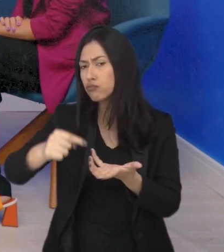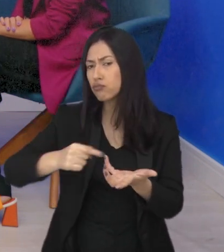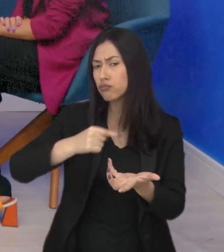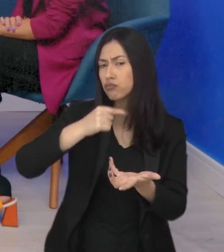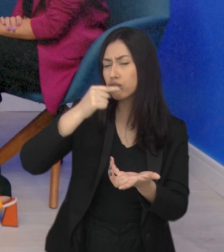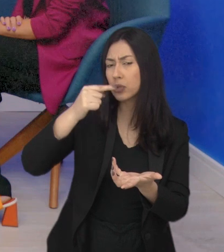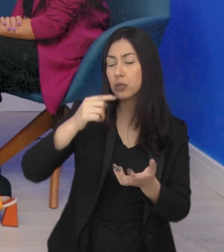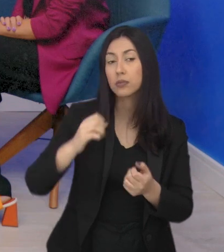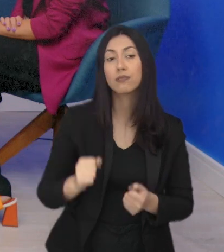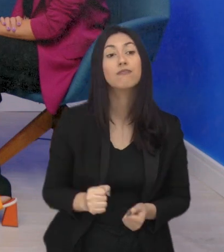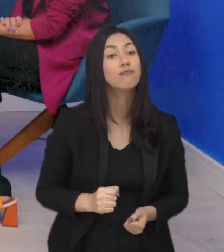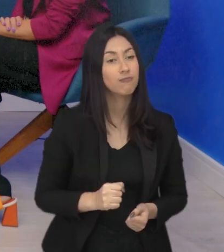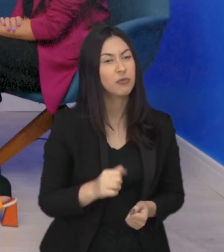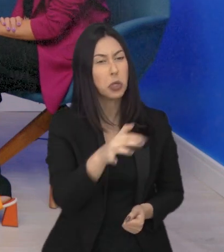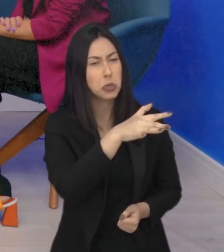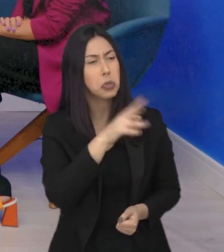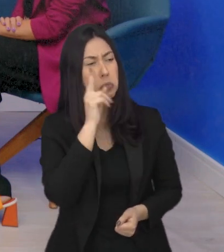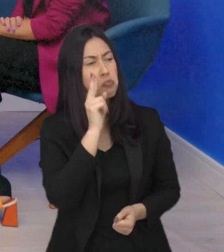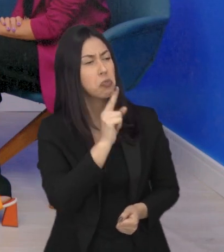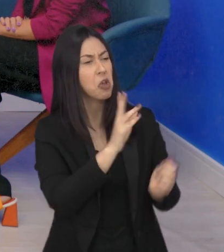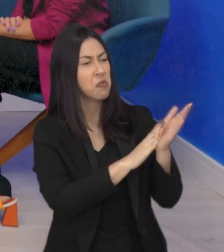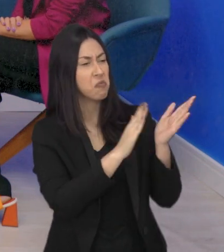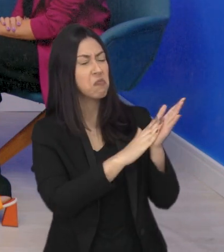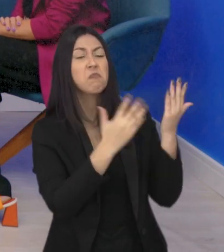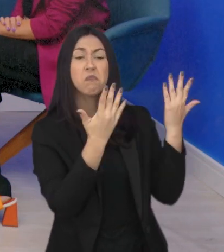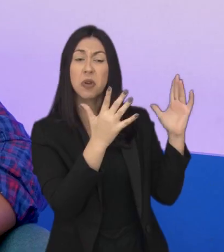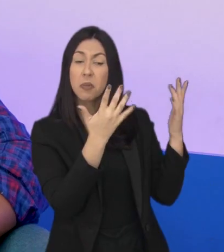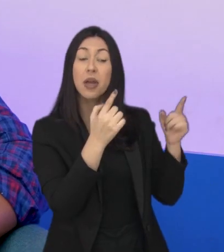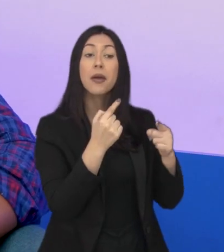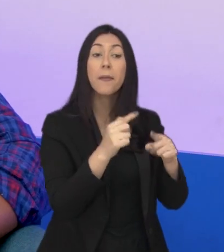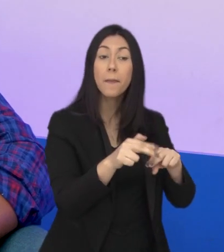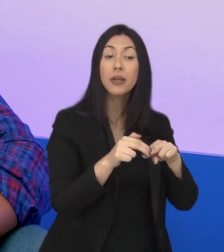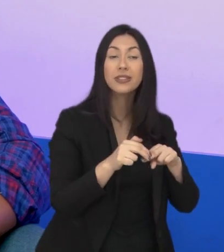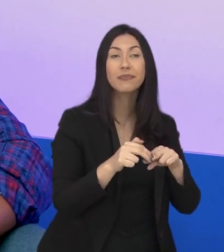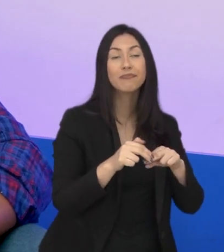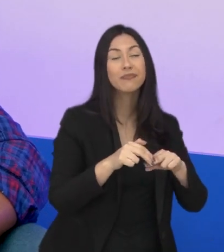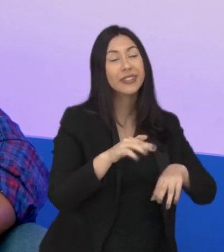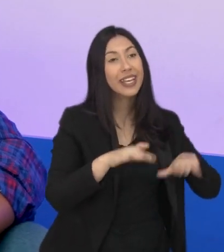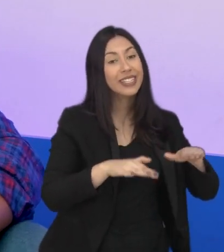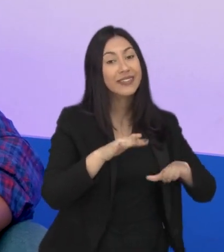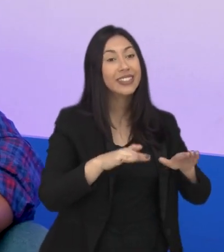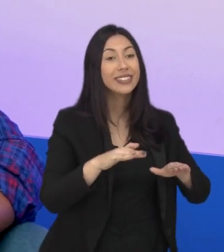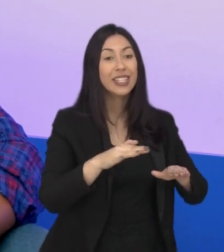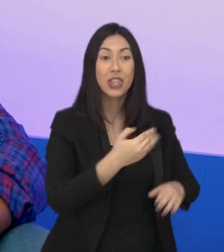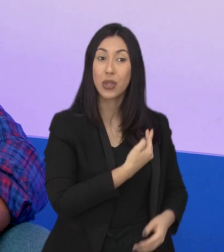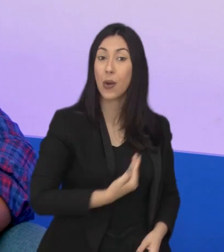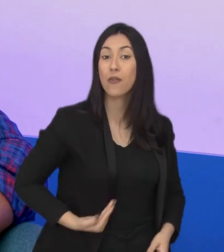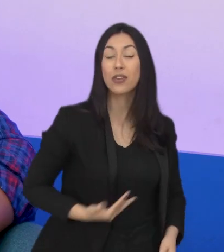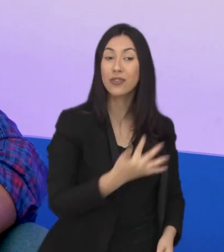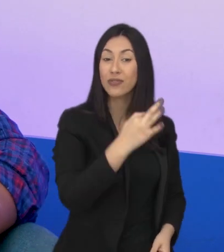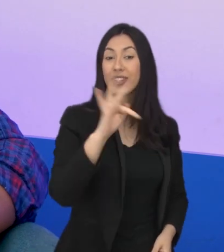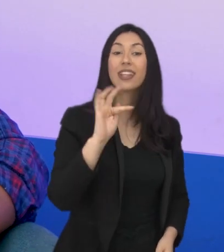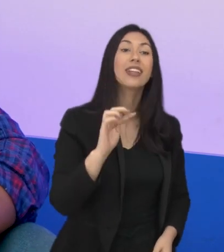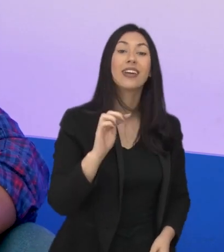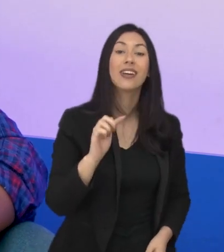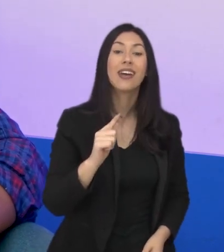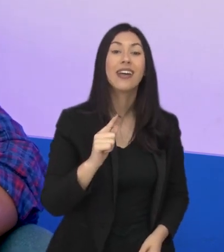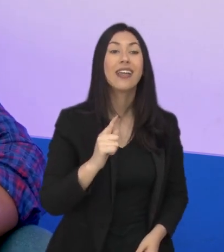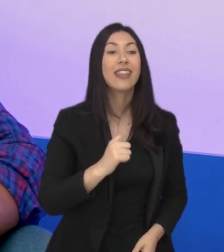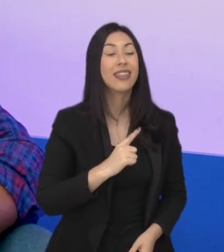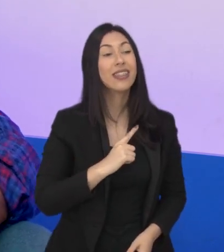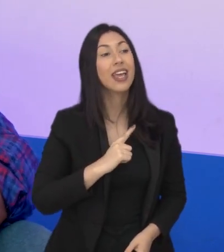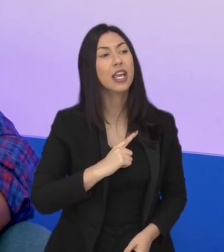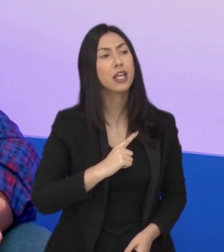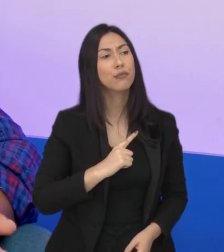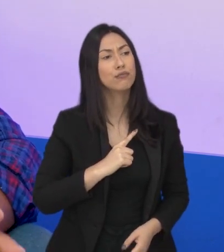países? Com bons olhos, né? Porque, por isso, que às vezes o nosso governo federal tem até voz em